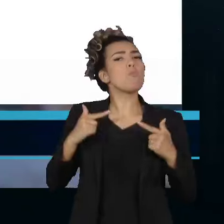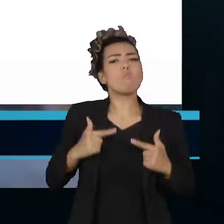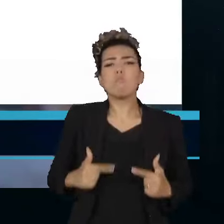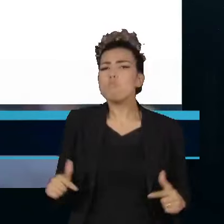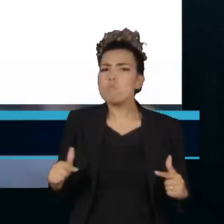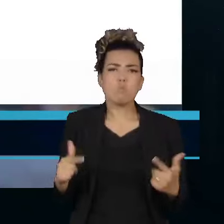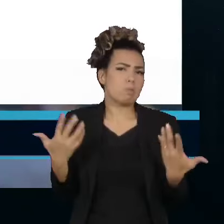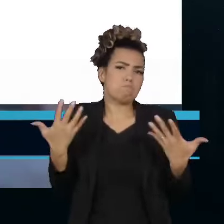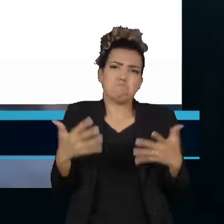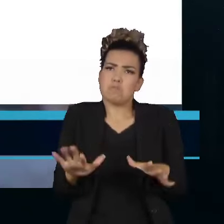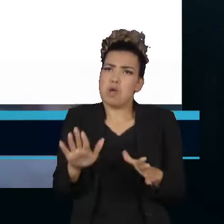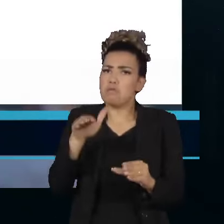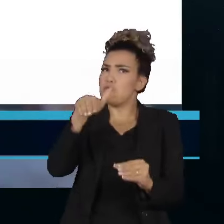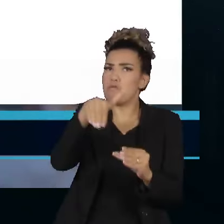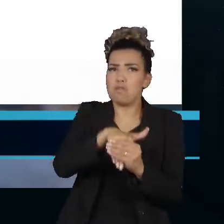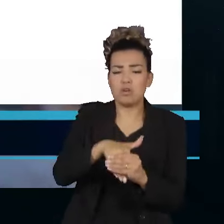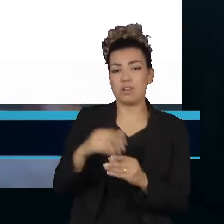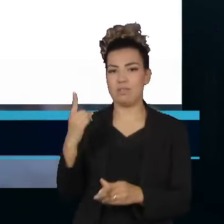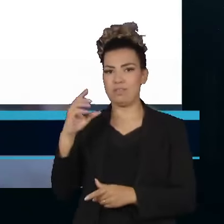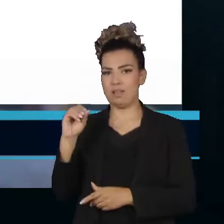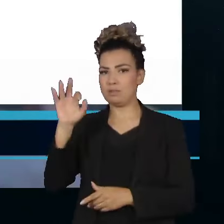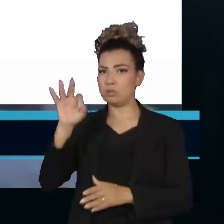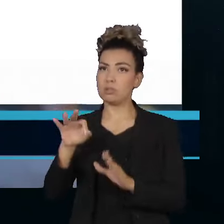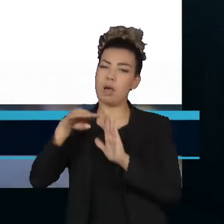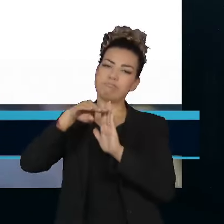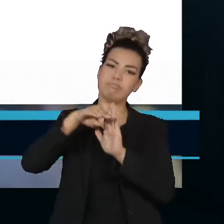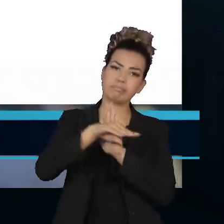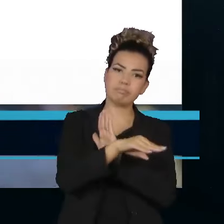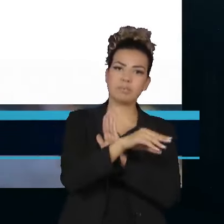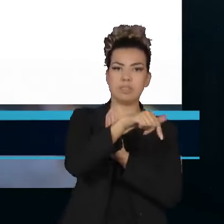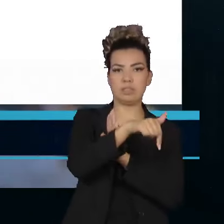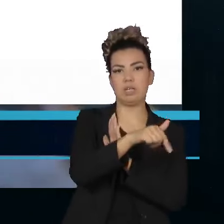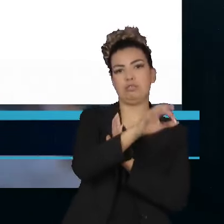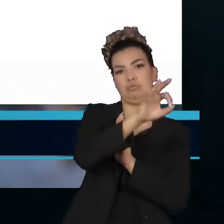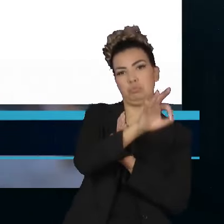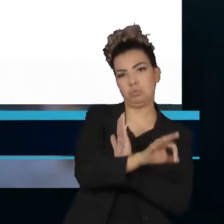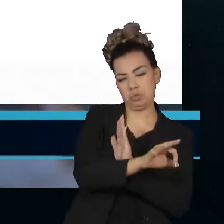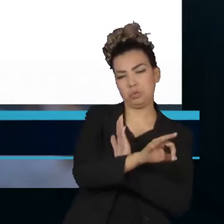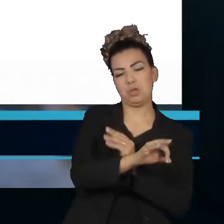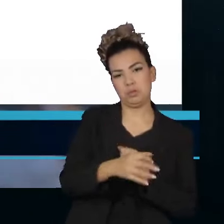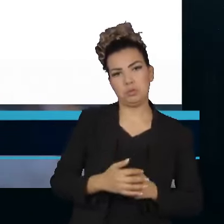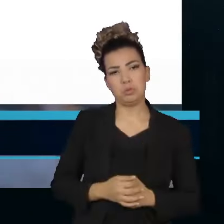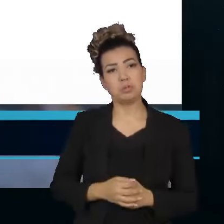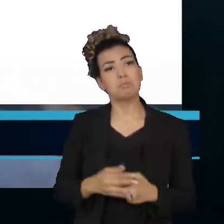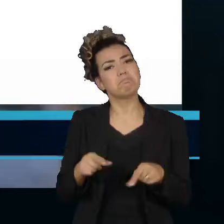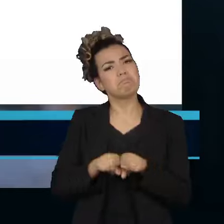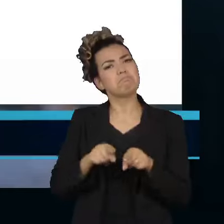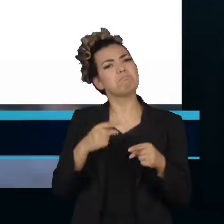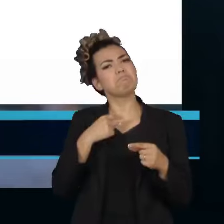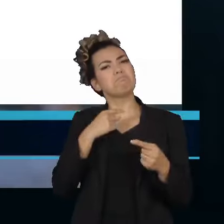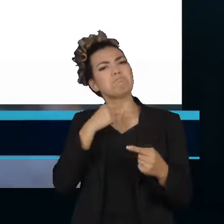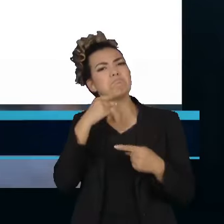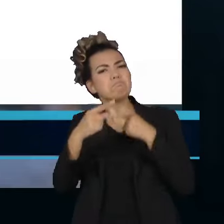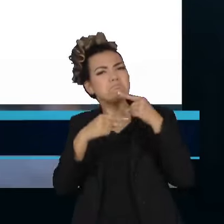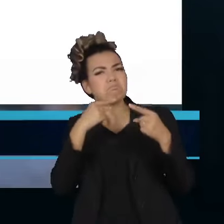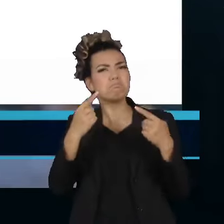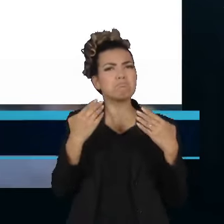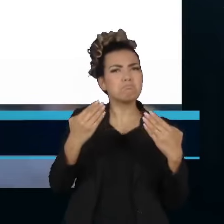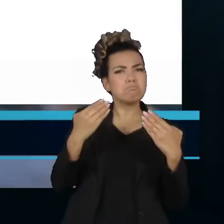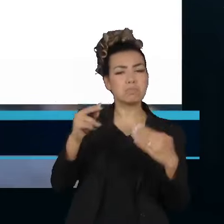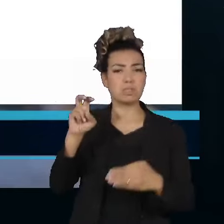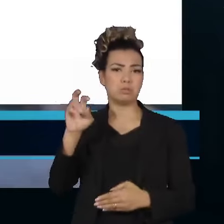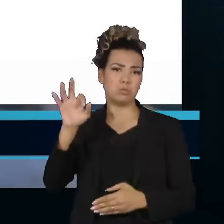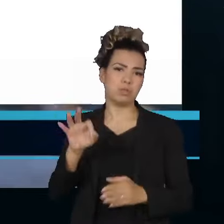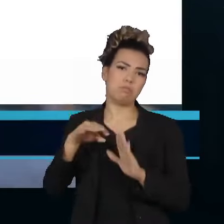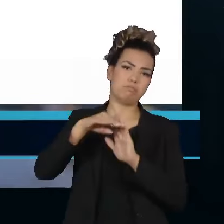eleitores que não votam em nenhum dos dois passou de 10% para 7%. E o número de indecisos foi de 5% para